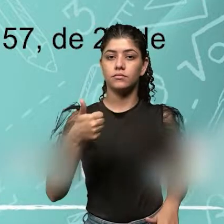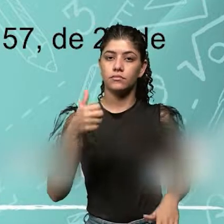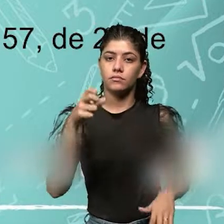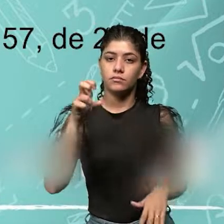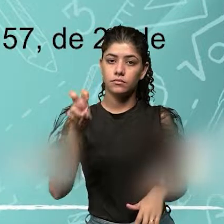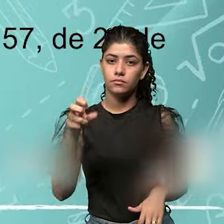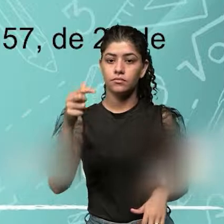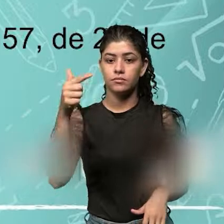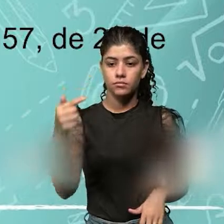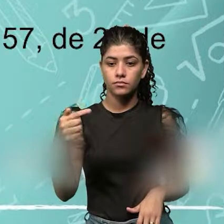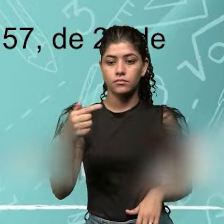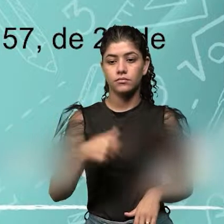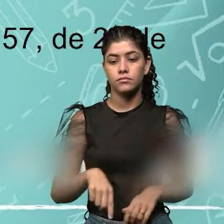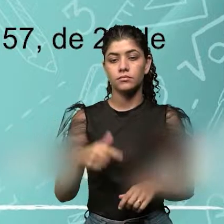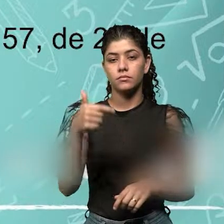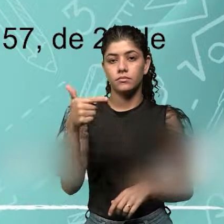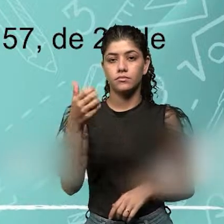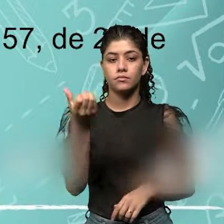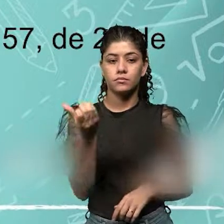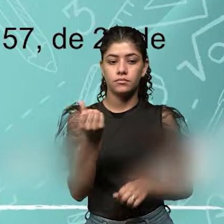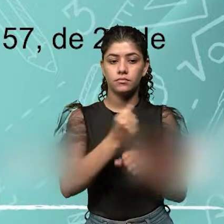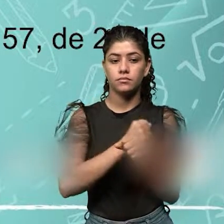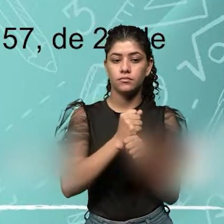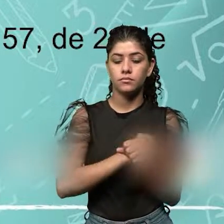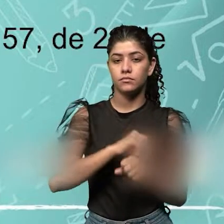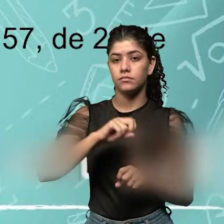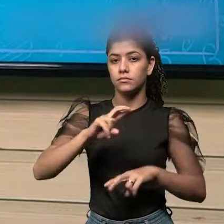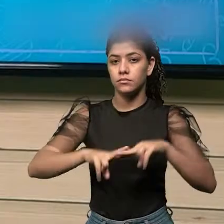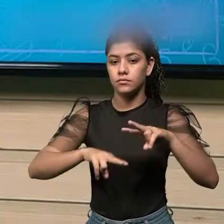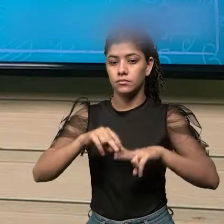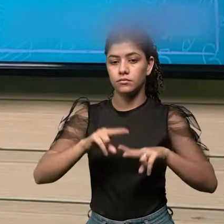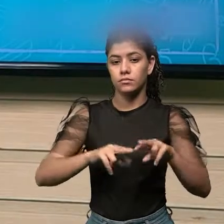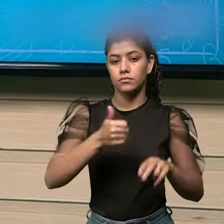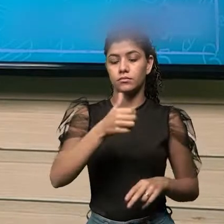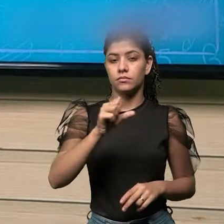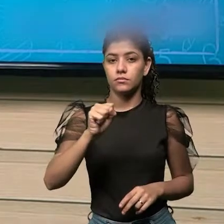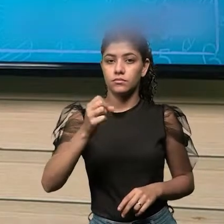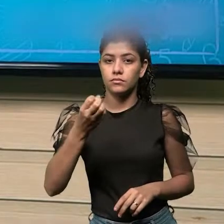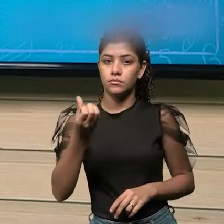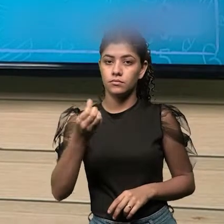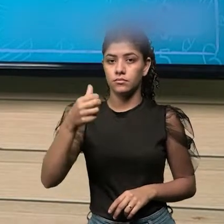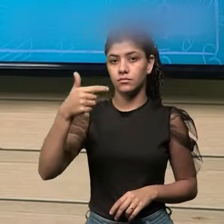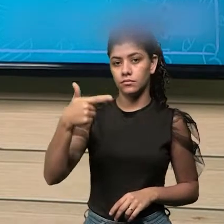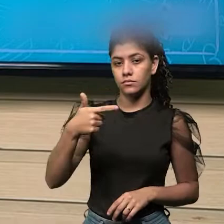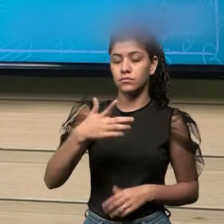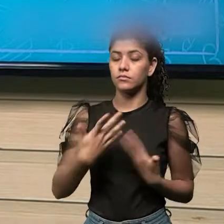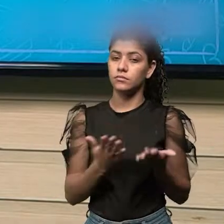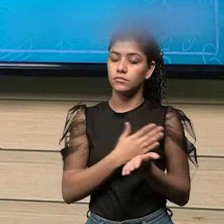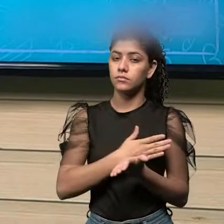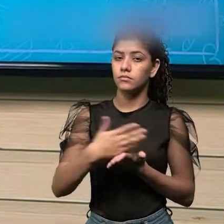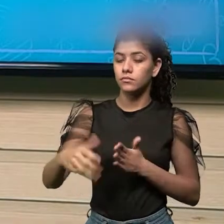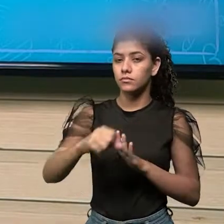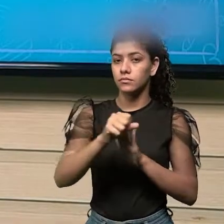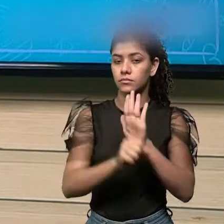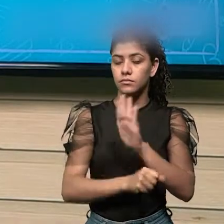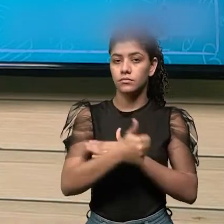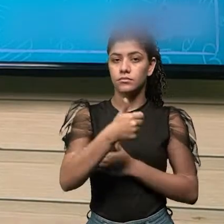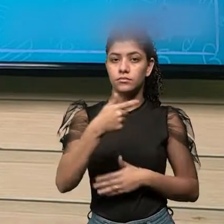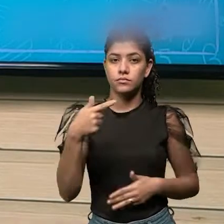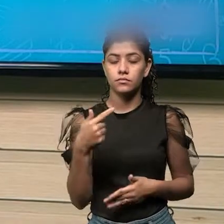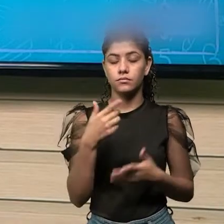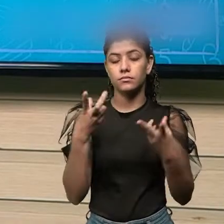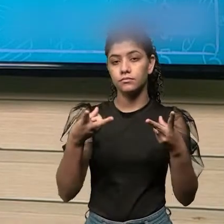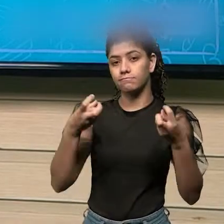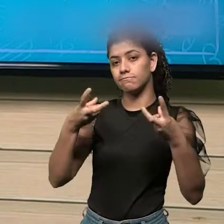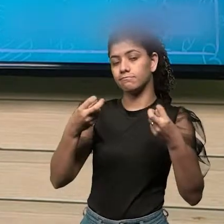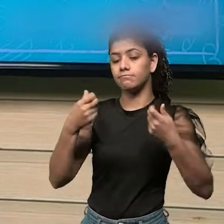1157, de 26 de junho de 1862. A partir do século XVII, percebeu-se